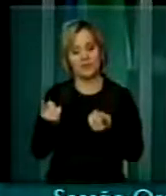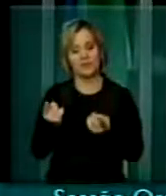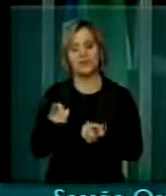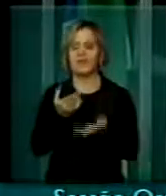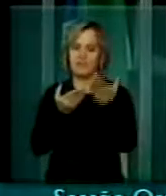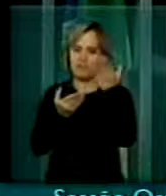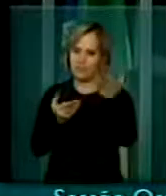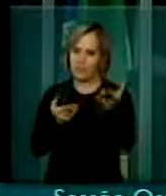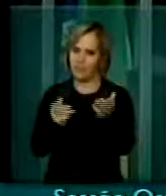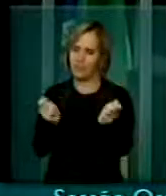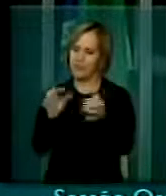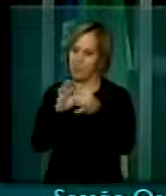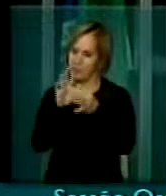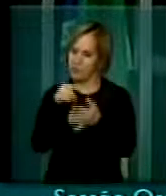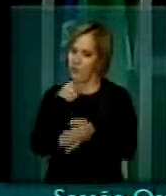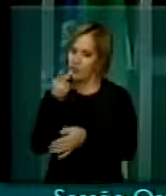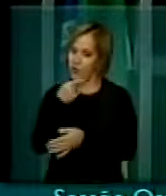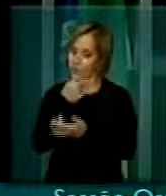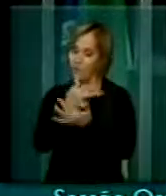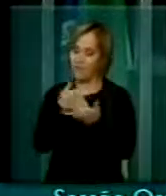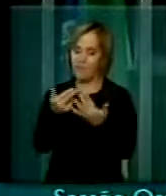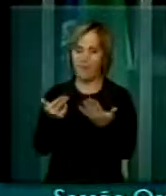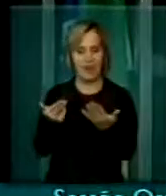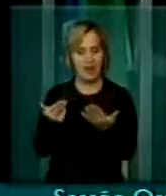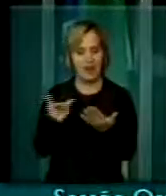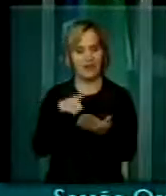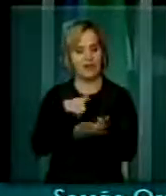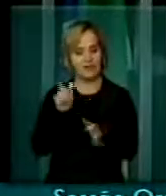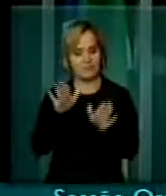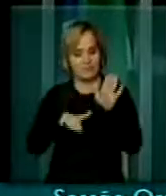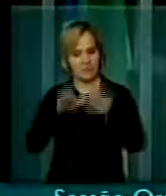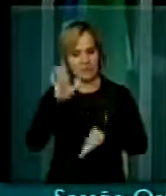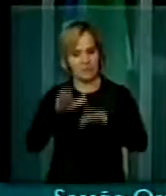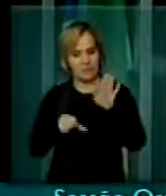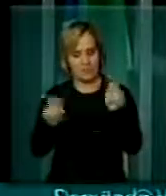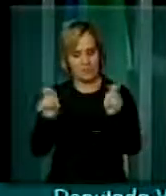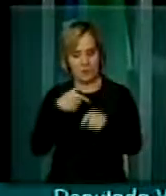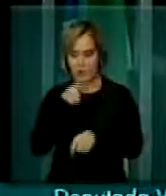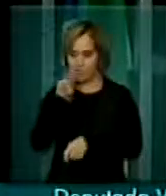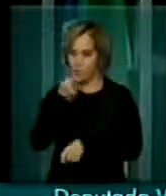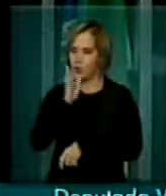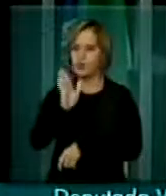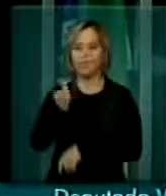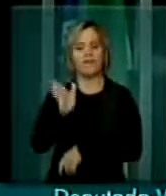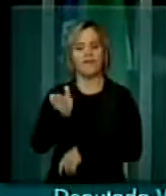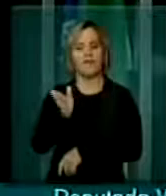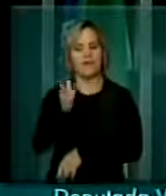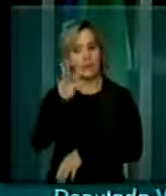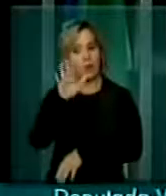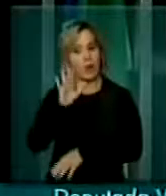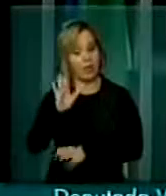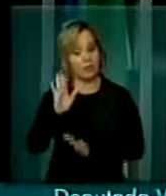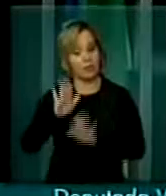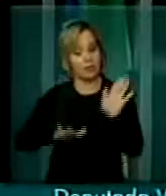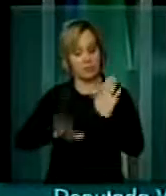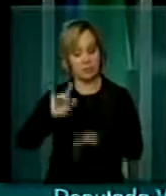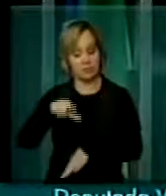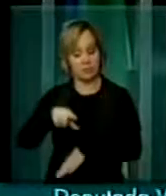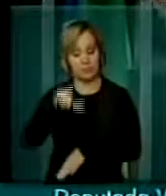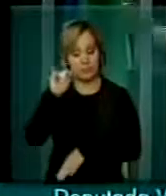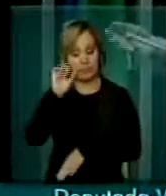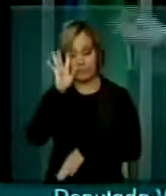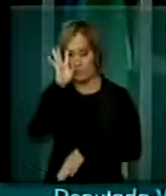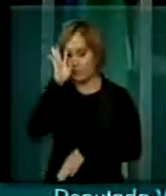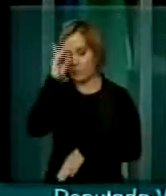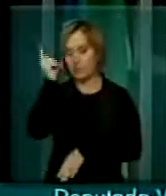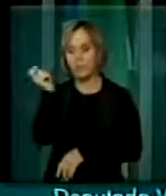vossa excelência me permite o seguinte, fala de uma possibilidade que eu já havia falado aqui, de que essa medida, ao invés de criar novos